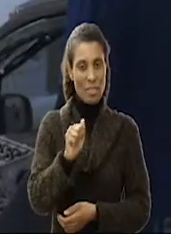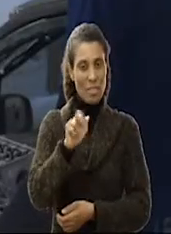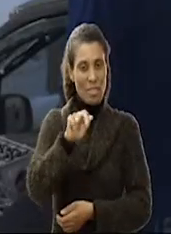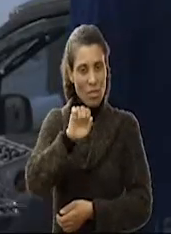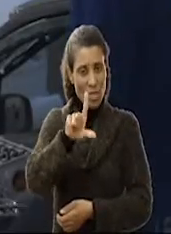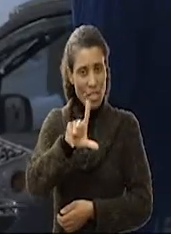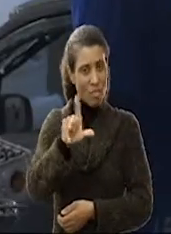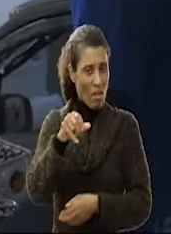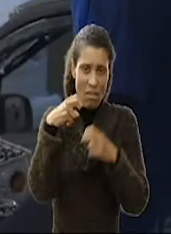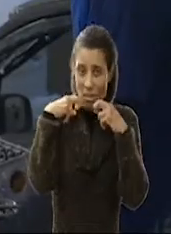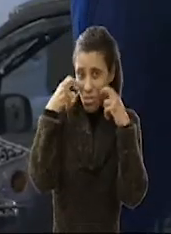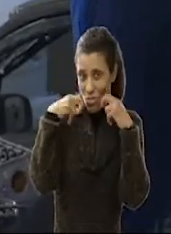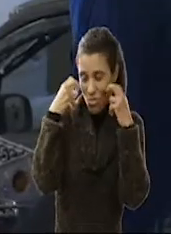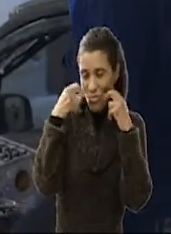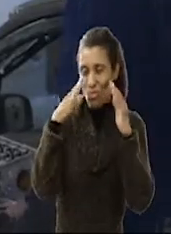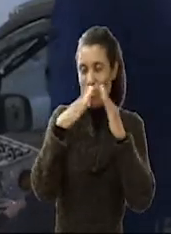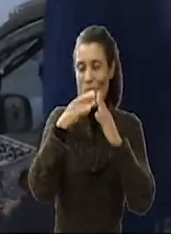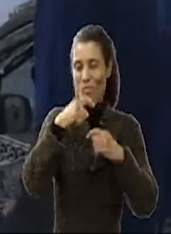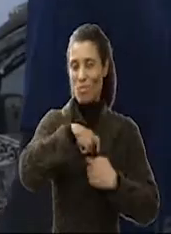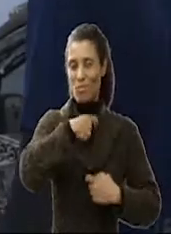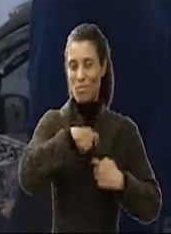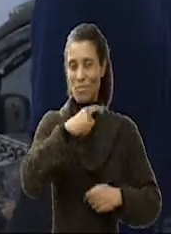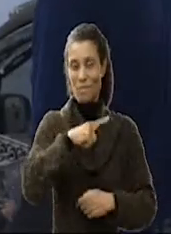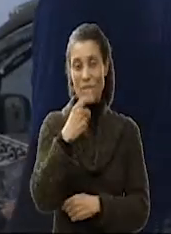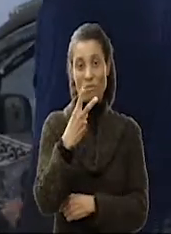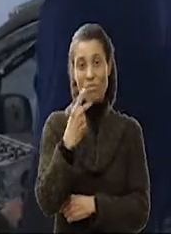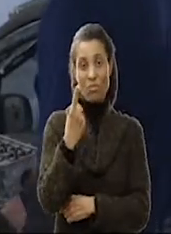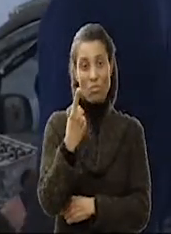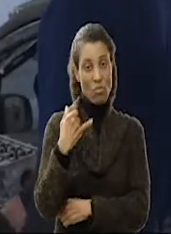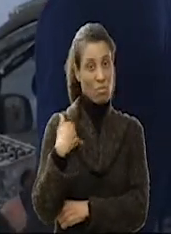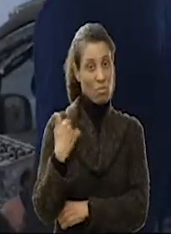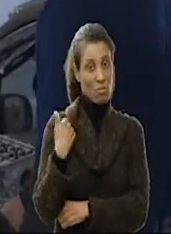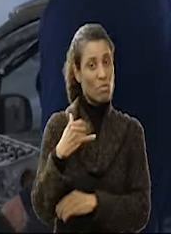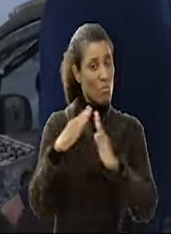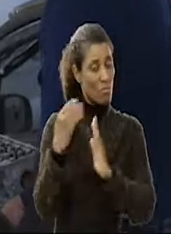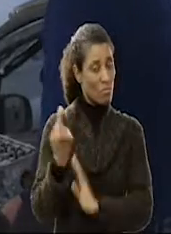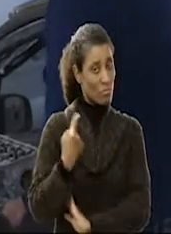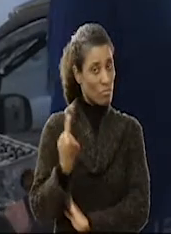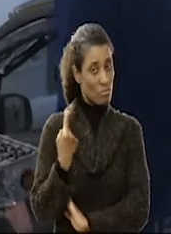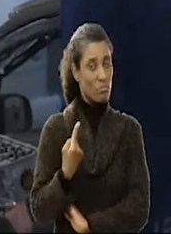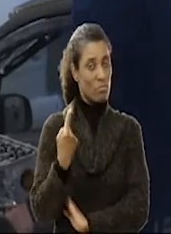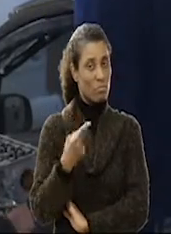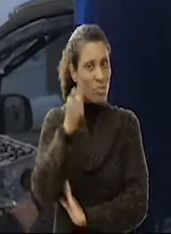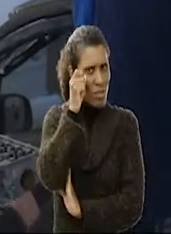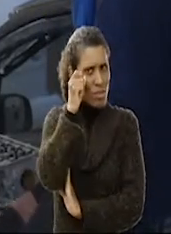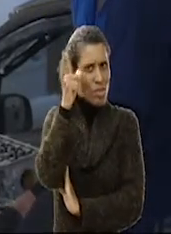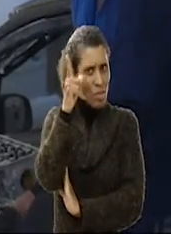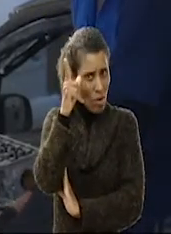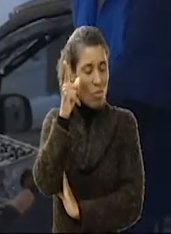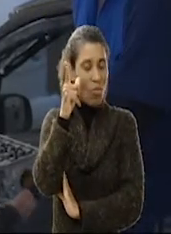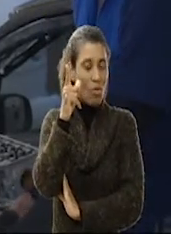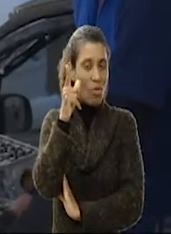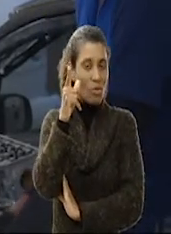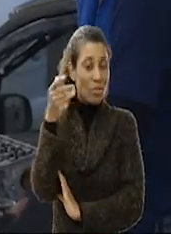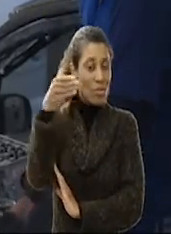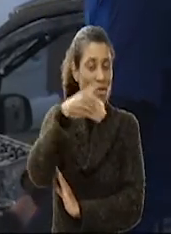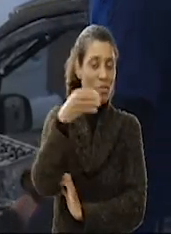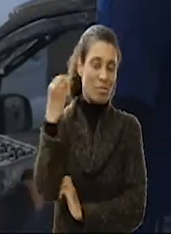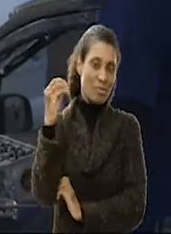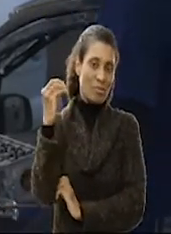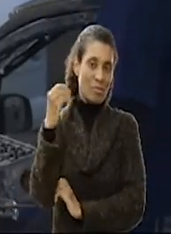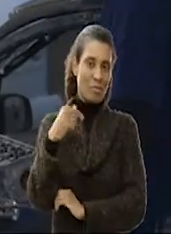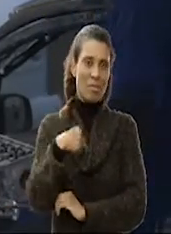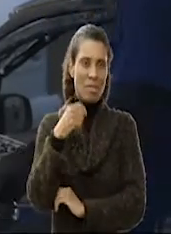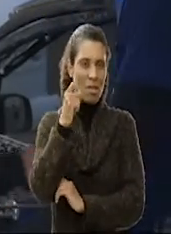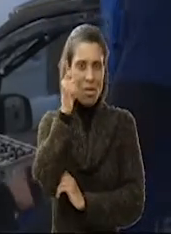Gabriel é um rapaz tímido de Gravataí. Com 21 anos, mora sozinho e acorda muito cedo para vir a